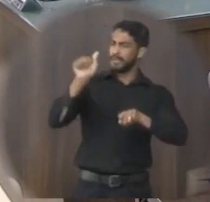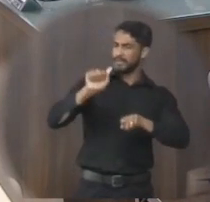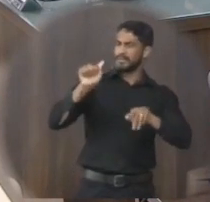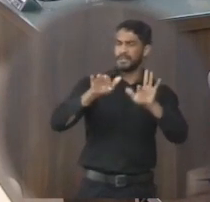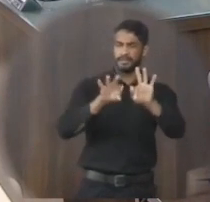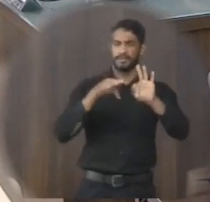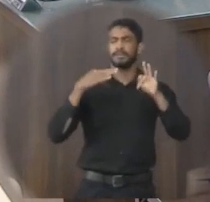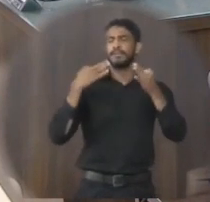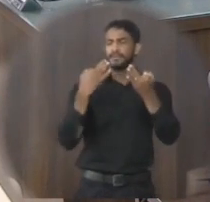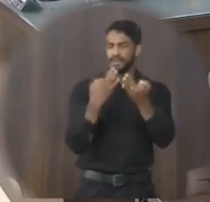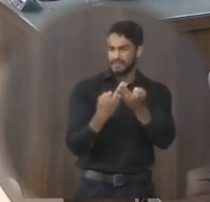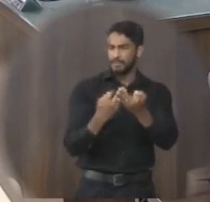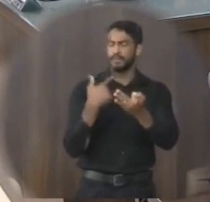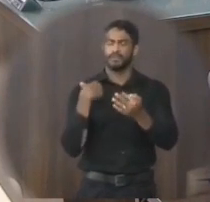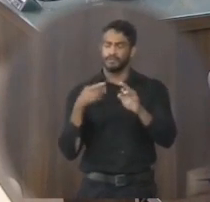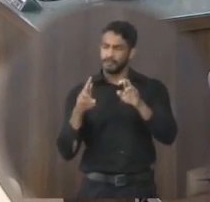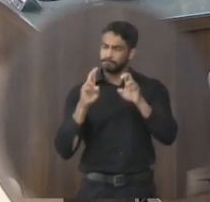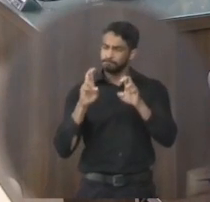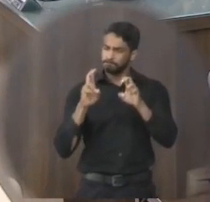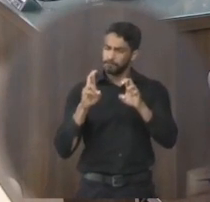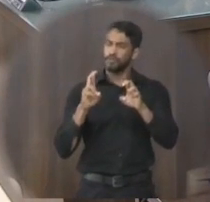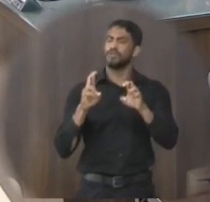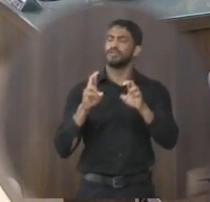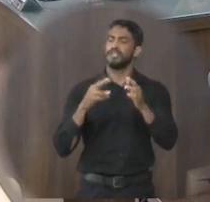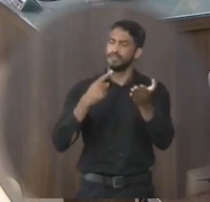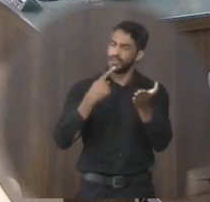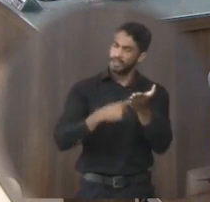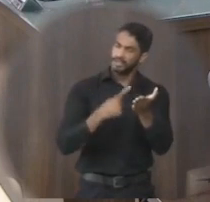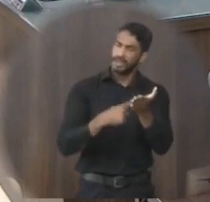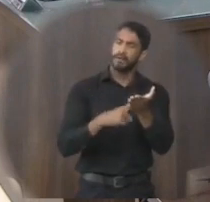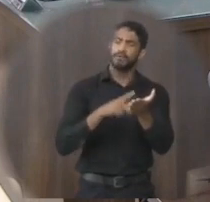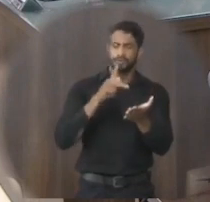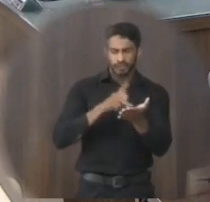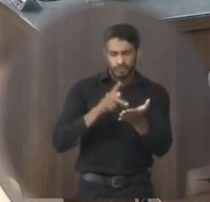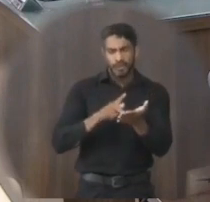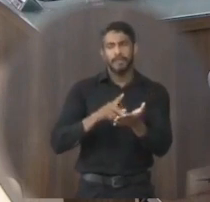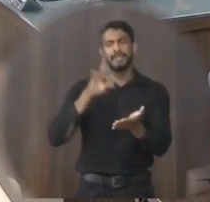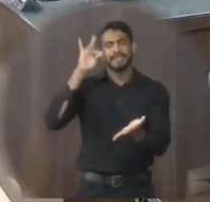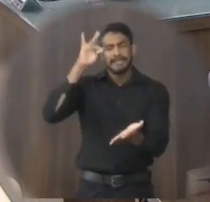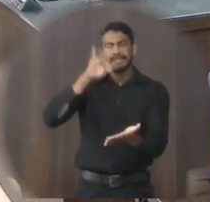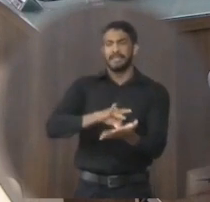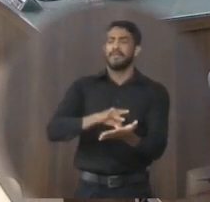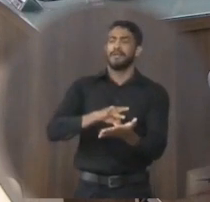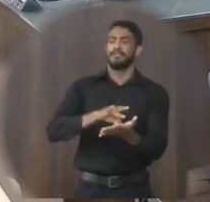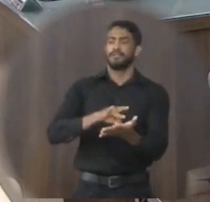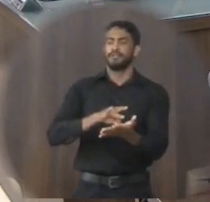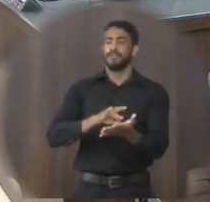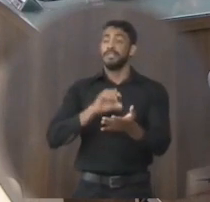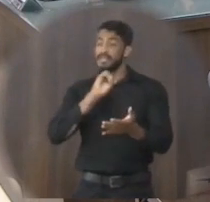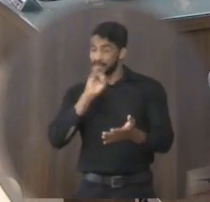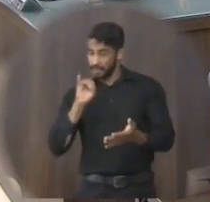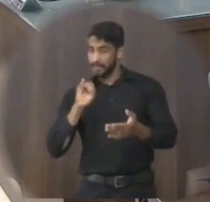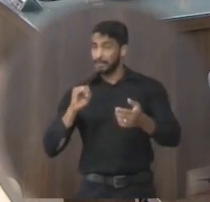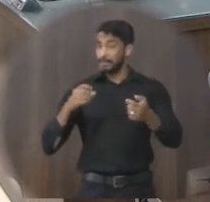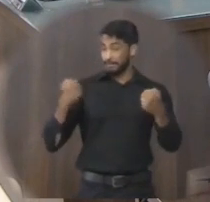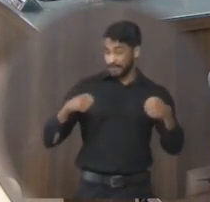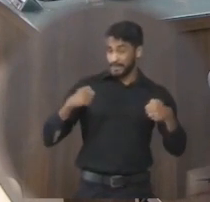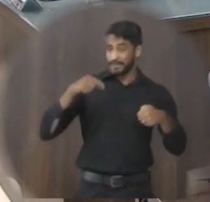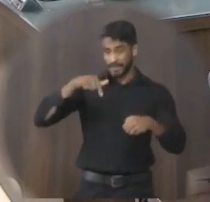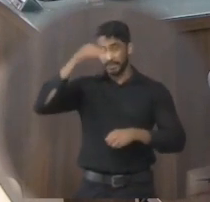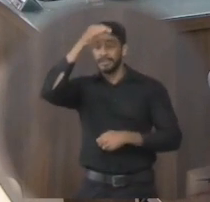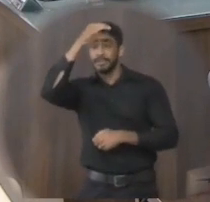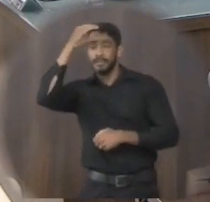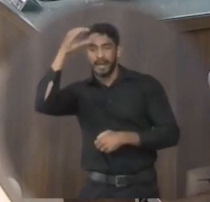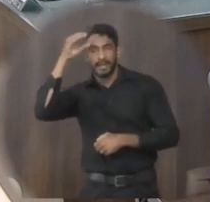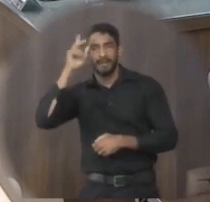então a gente vai estar torcendo muito para que esse acordo realmente se concretize e no que depender dessa casa aqui,